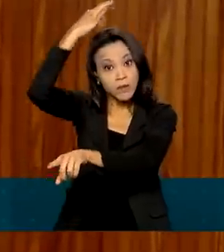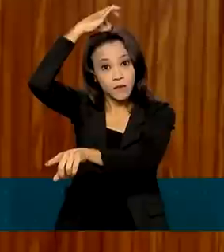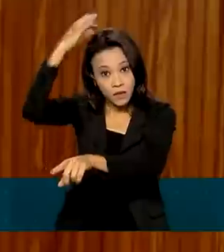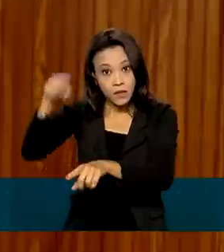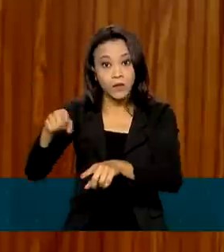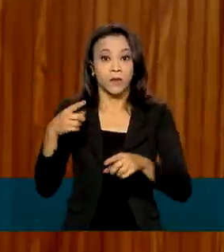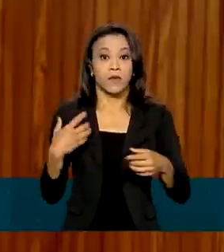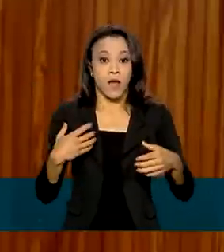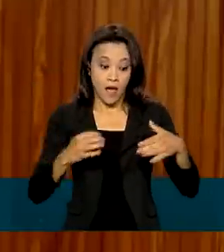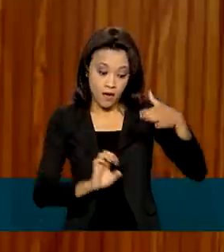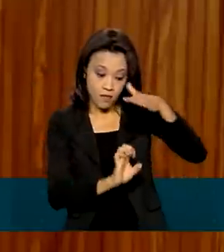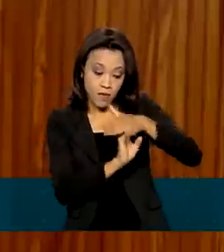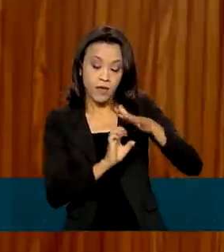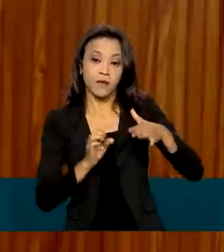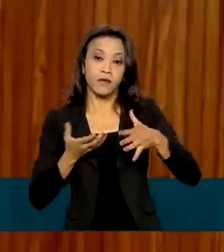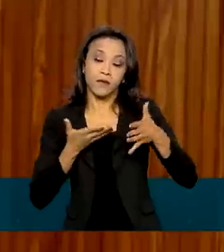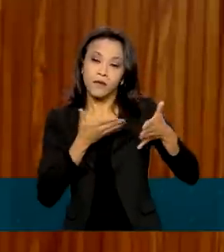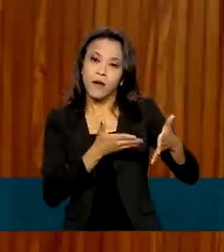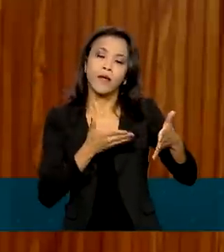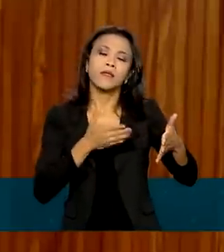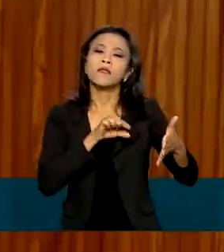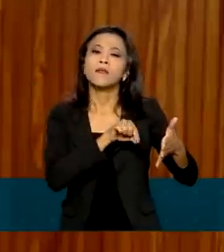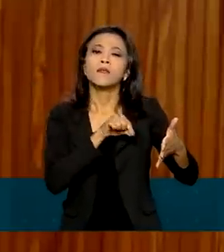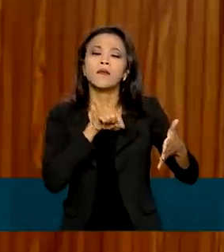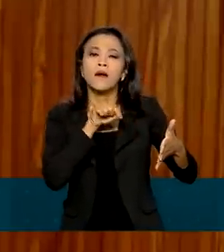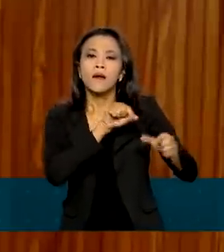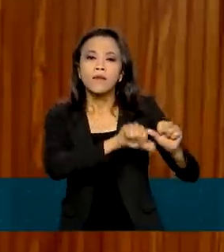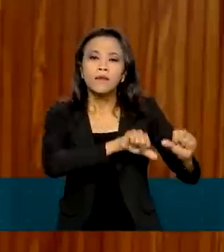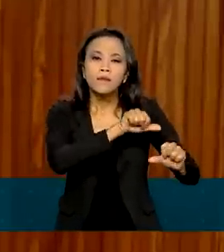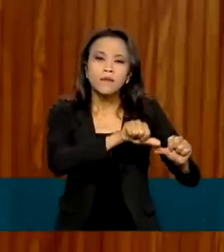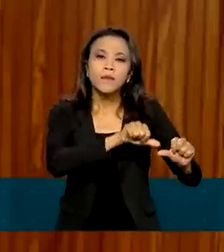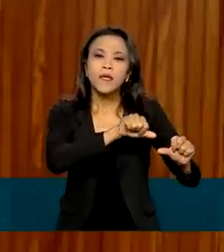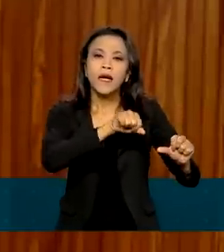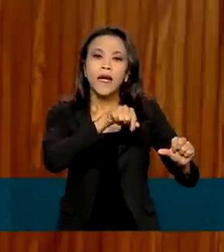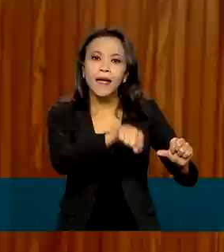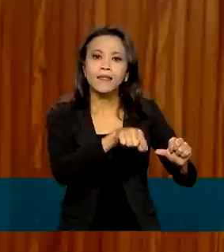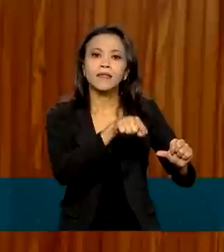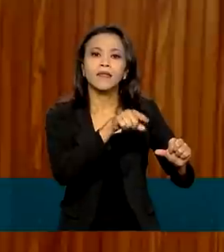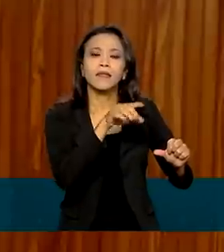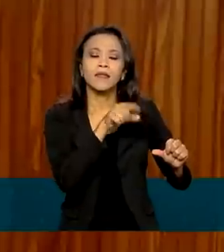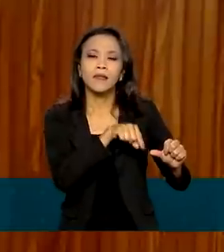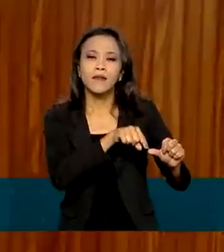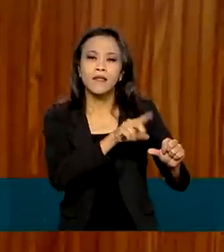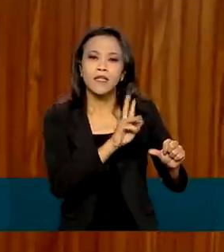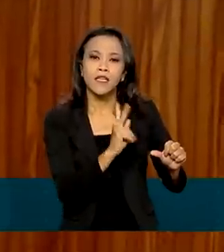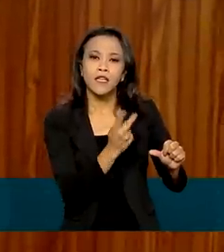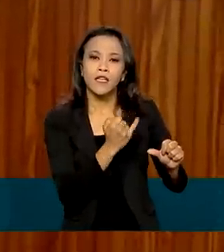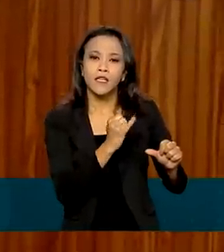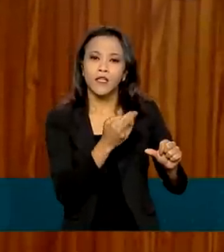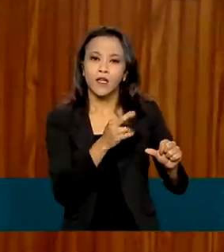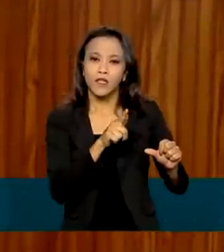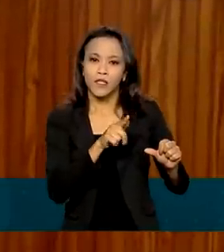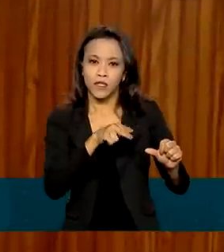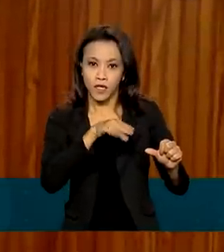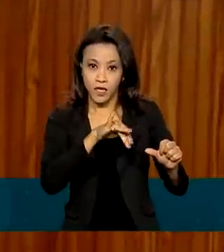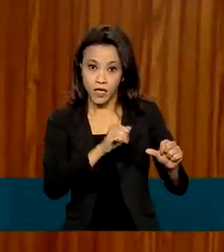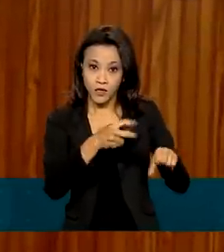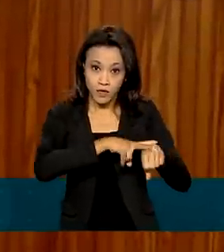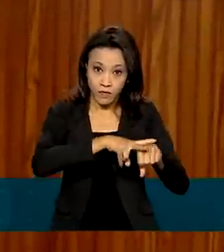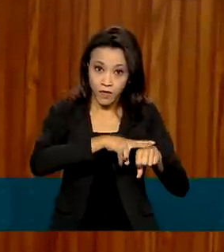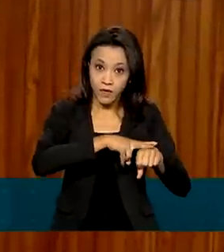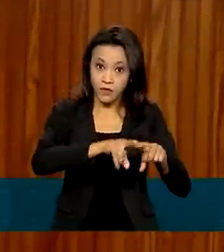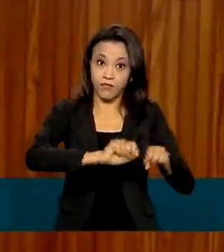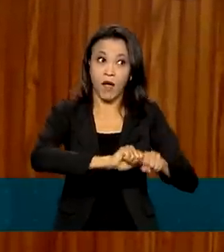Samarco, que chega no porto, para transformar isso em hidrogênio verde. Essa água é hidrogênio verde, que a água é a matéria-prima para a produção de